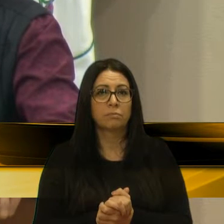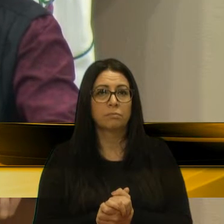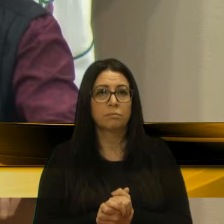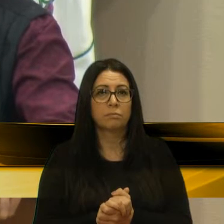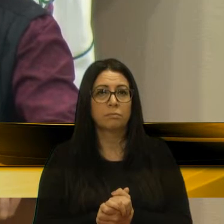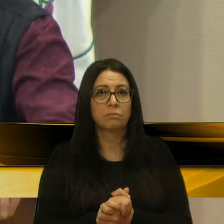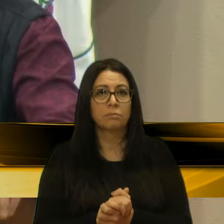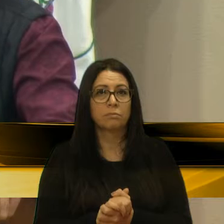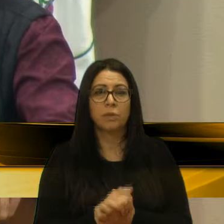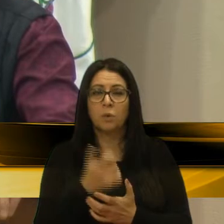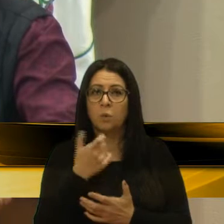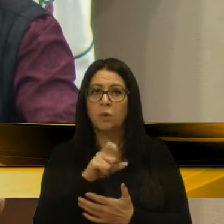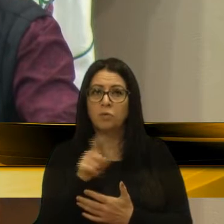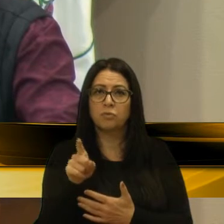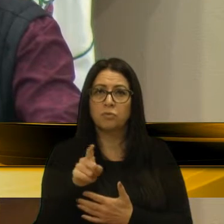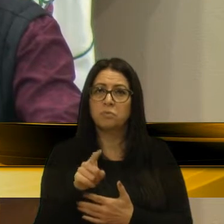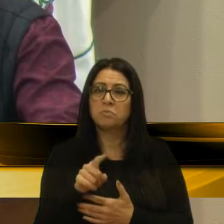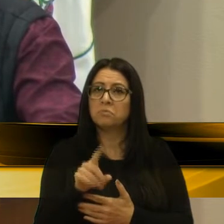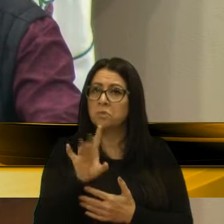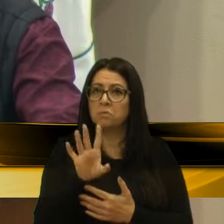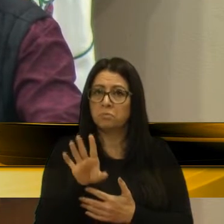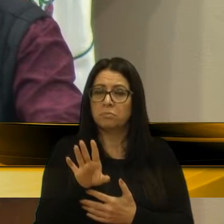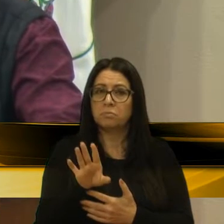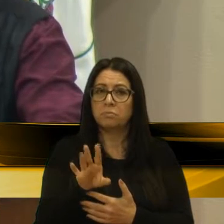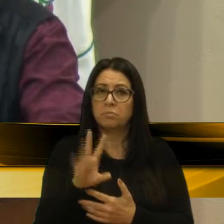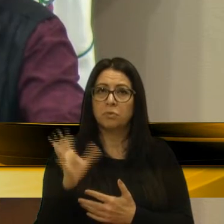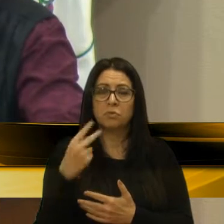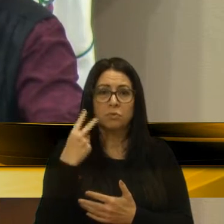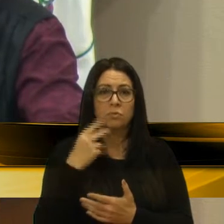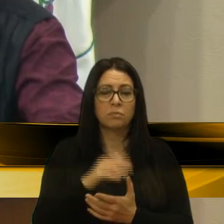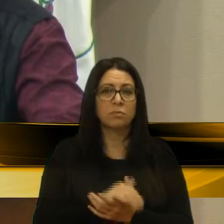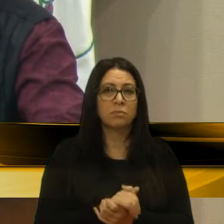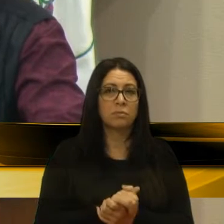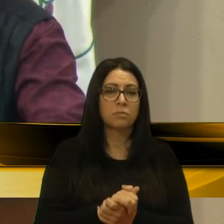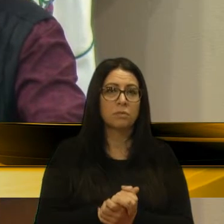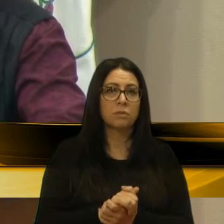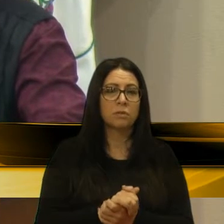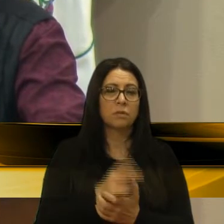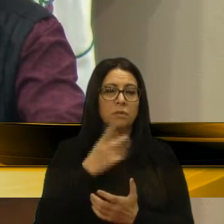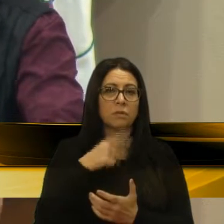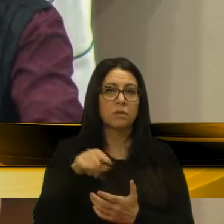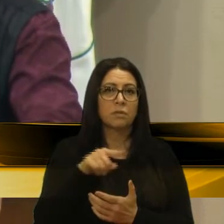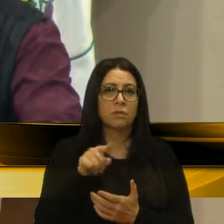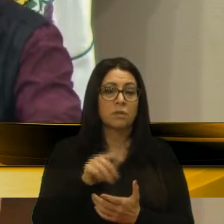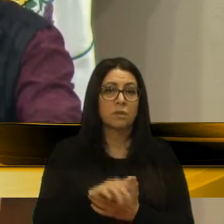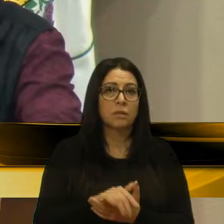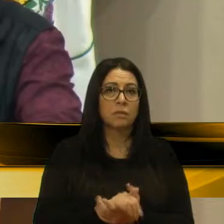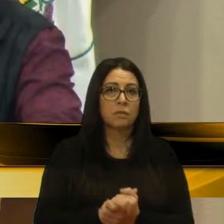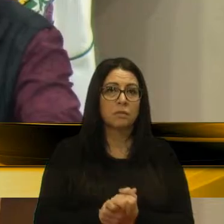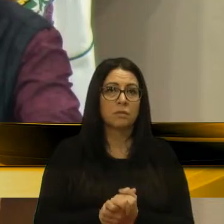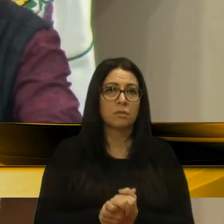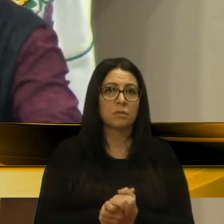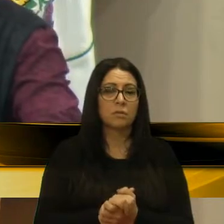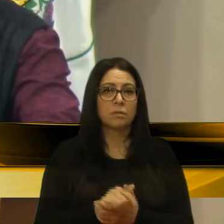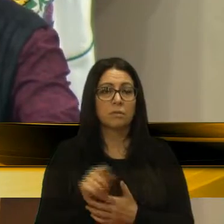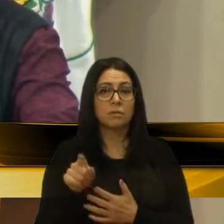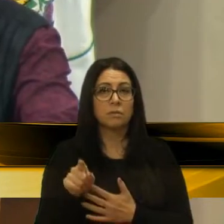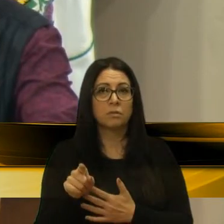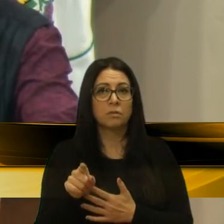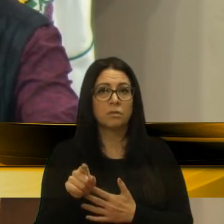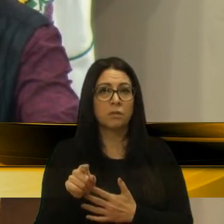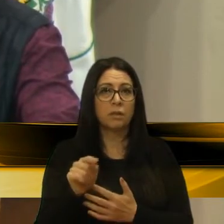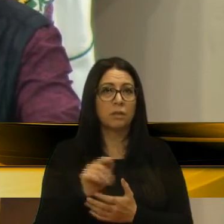E, acho que, a princípio é isso, colegas vereadores, esse registro, é bom, sempre, passar, e, eu acho que,